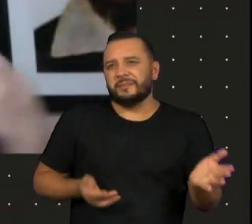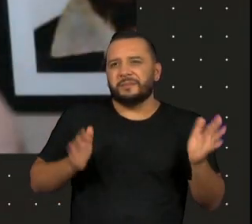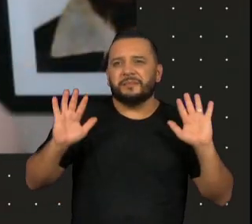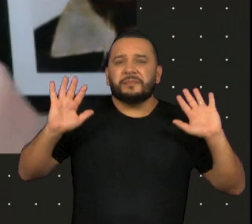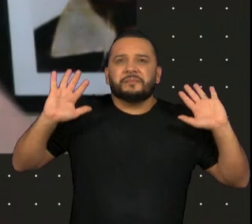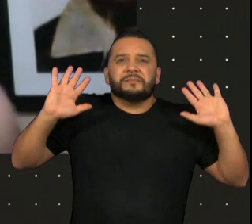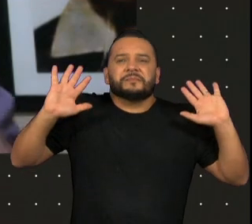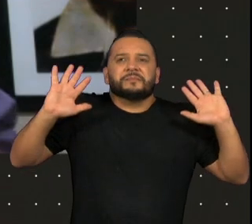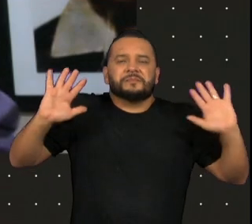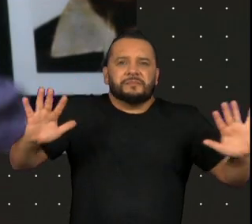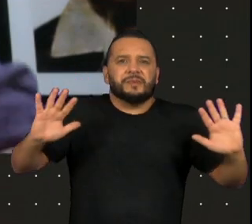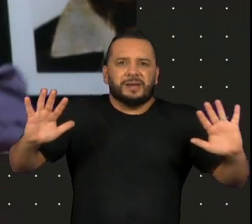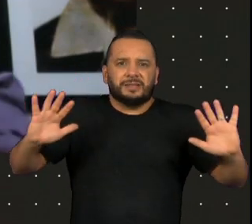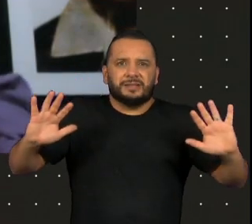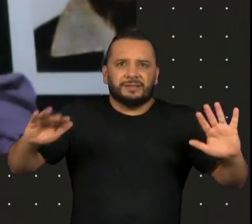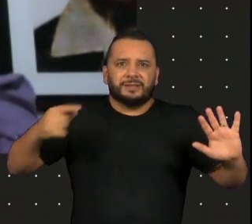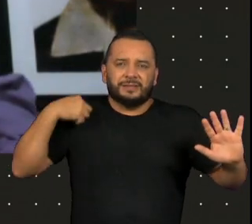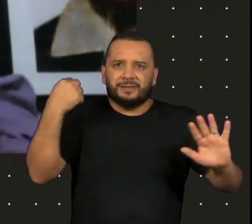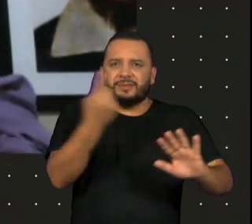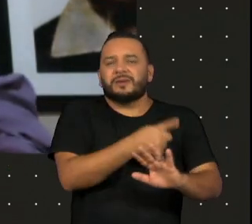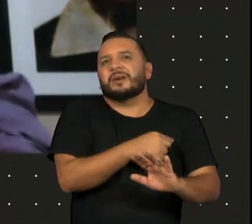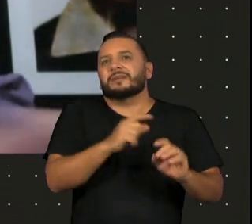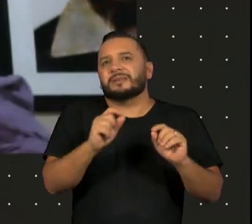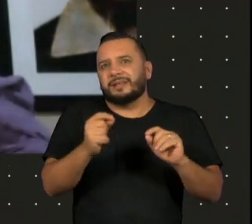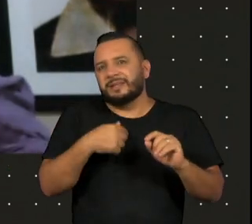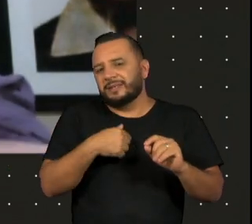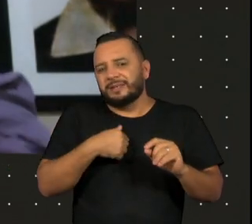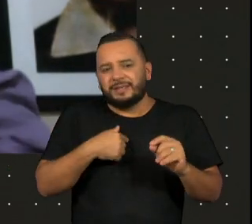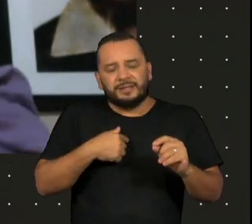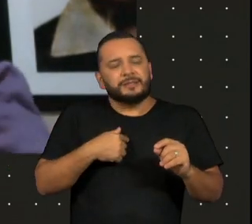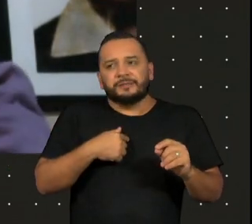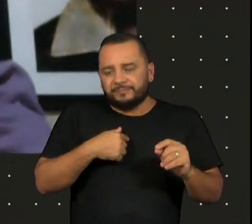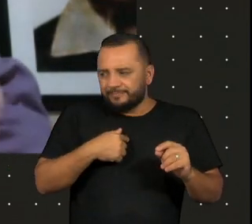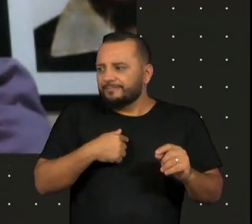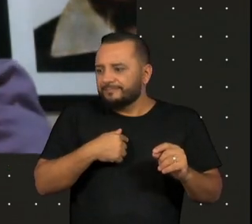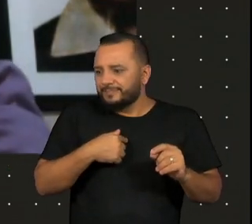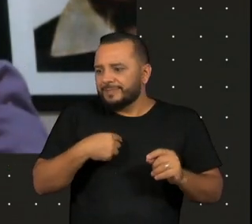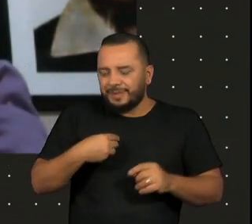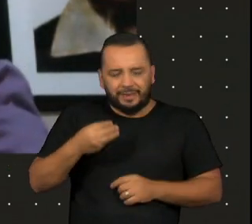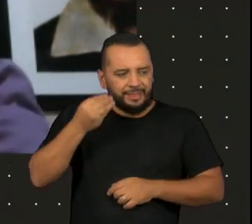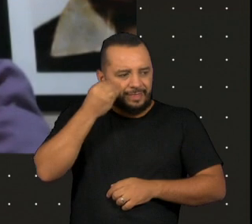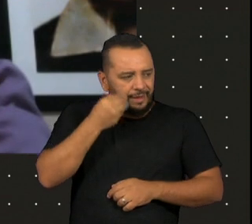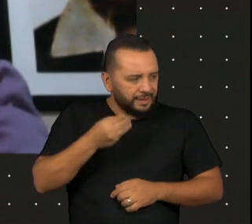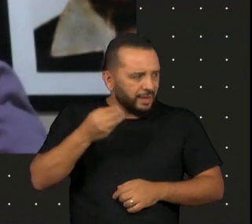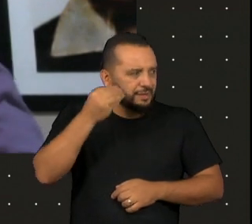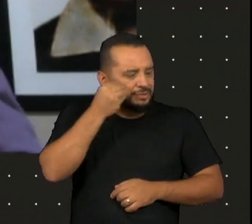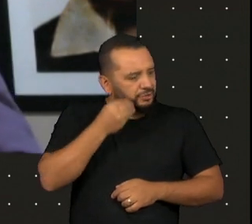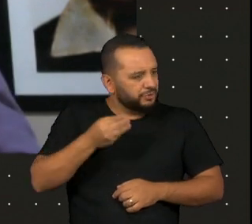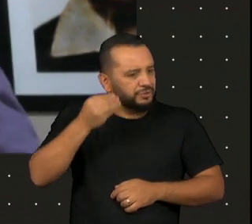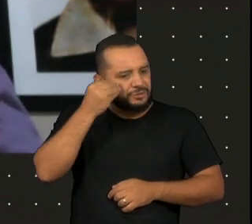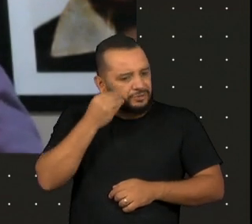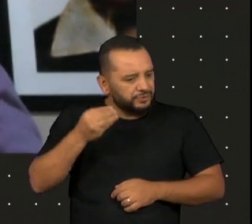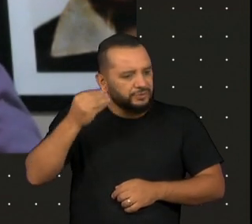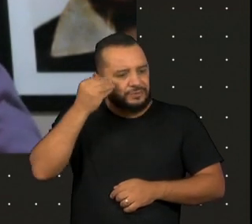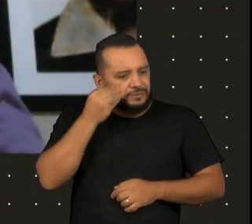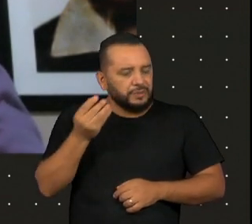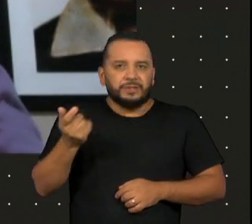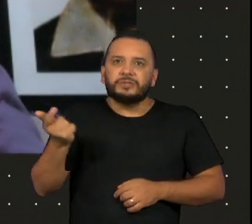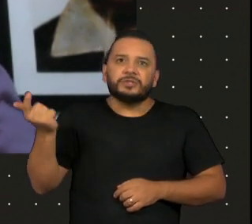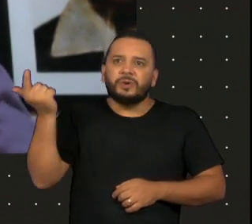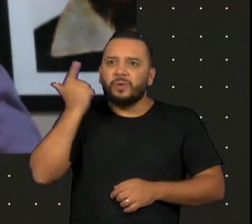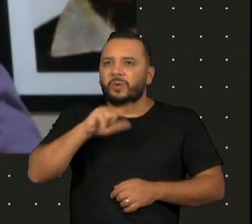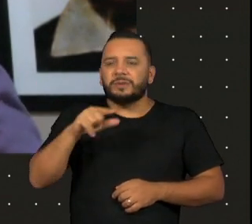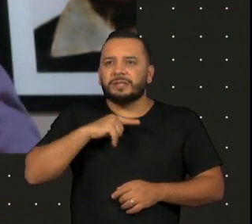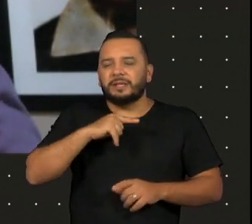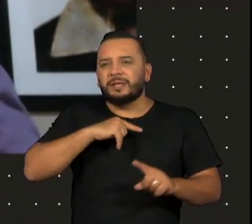gente tem que, a gente serve a esse mergulho, a gente serve a essa tentativa de chegar ainda onde